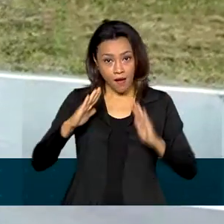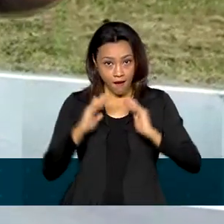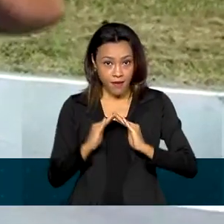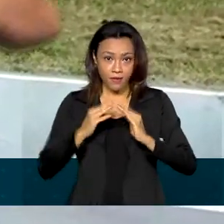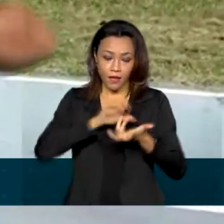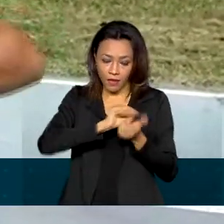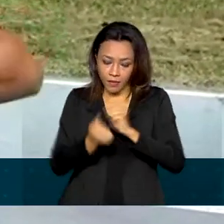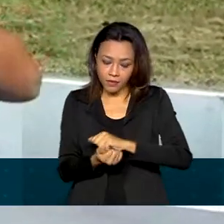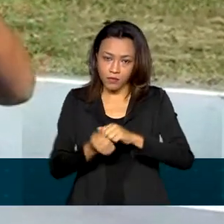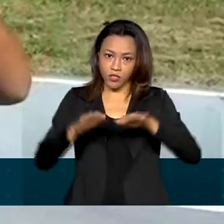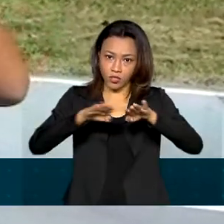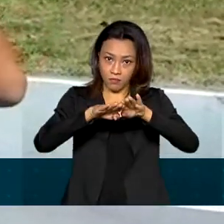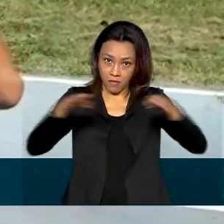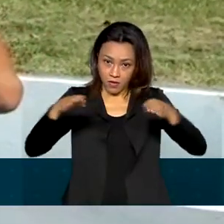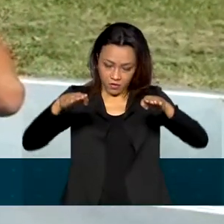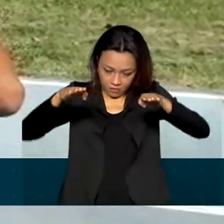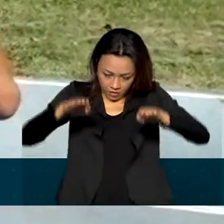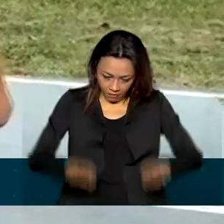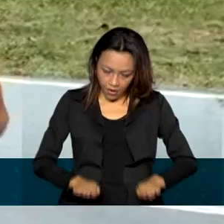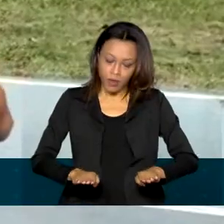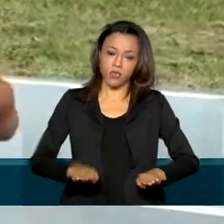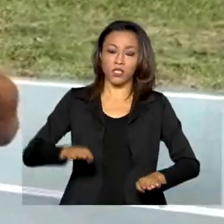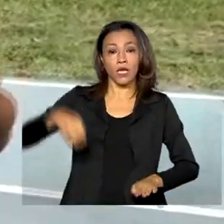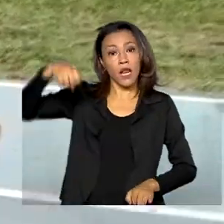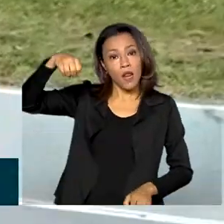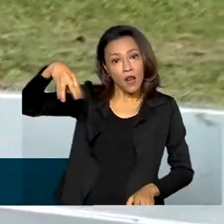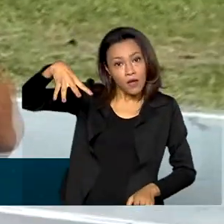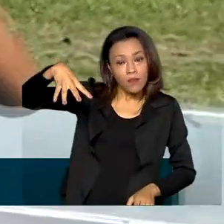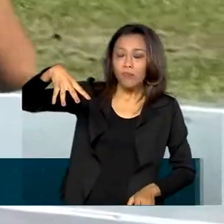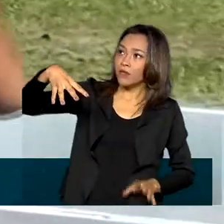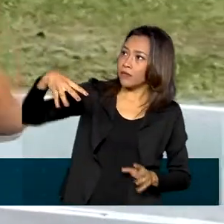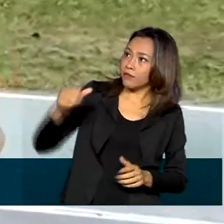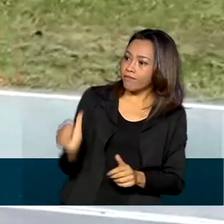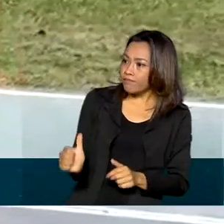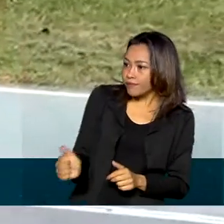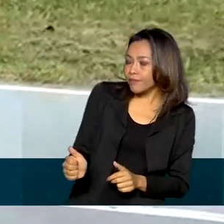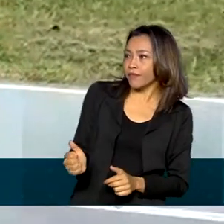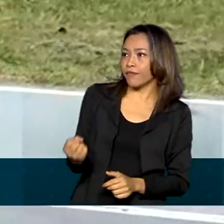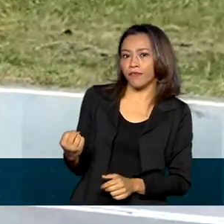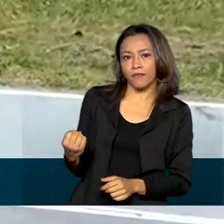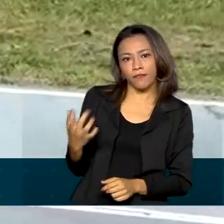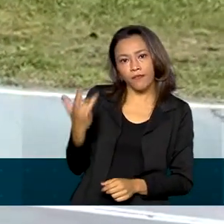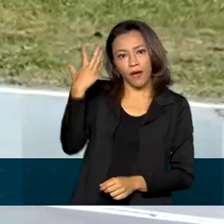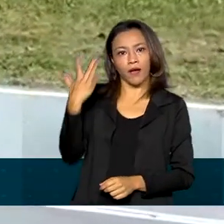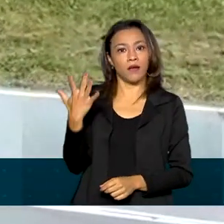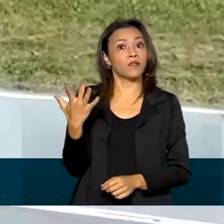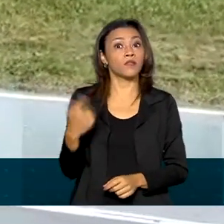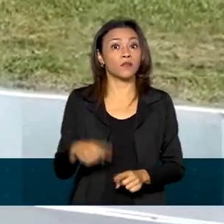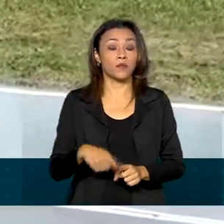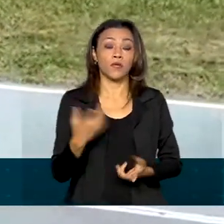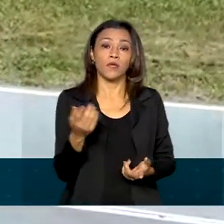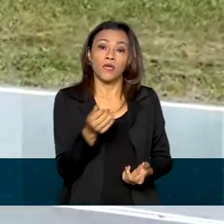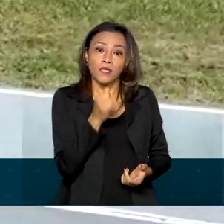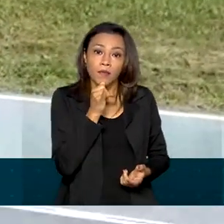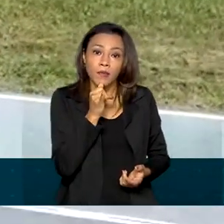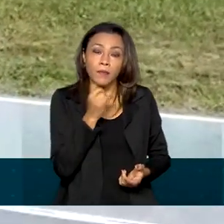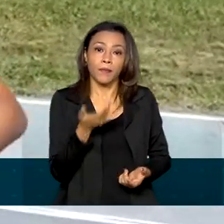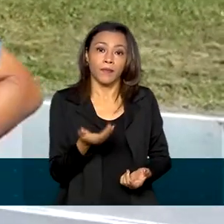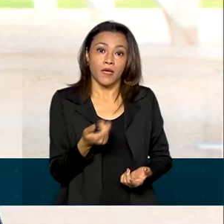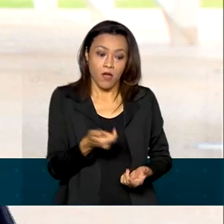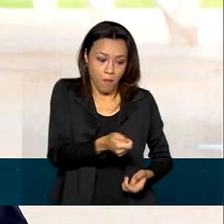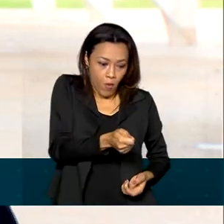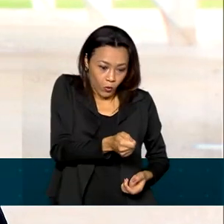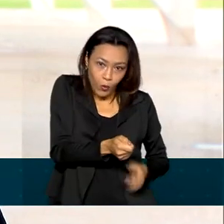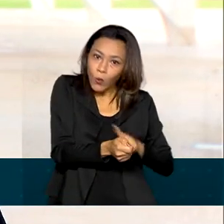móveis, lâmpadas inteligentes para facilitar o acionamento delas, aparelhos com controle